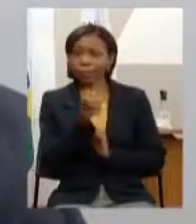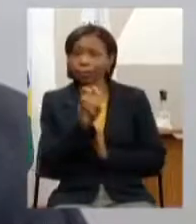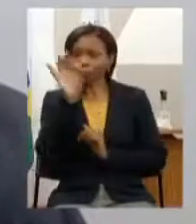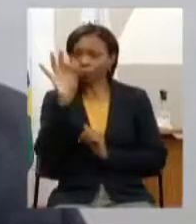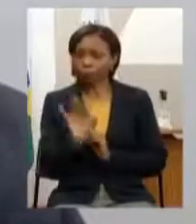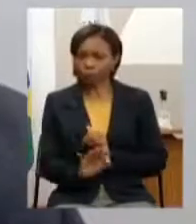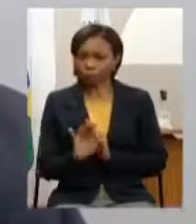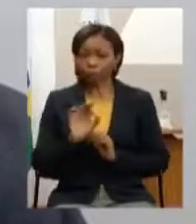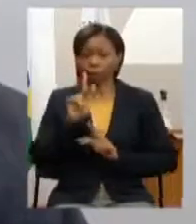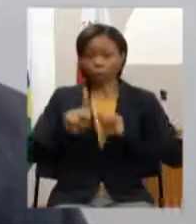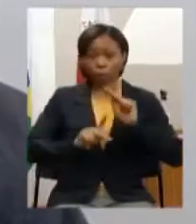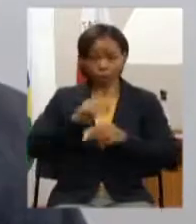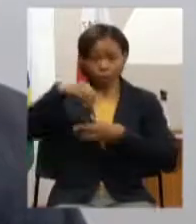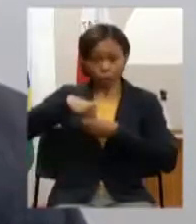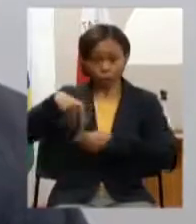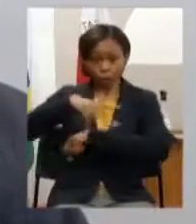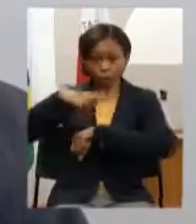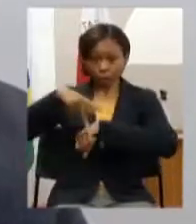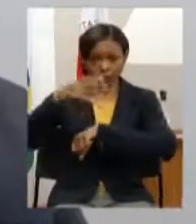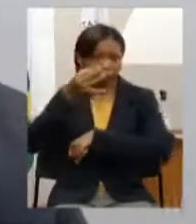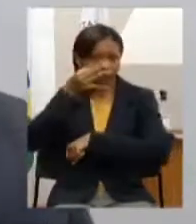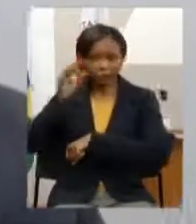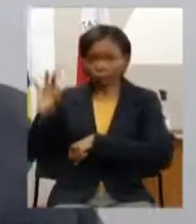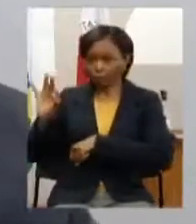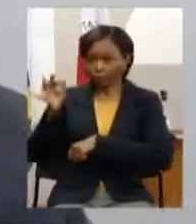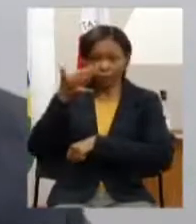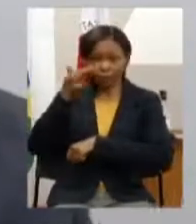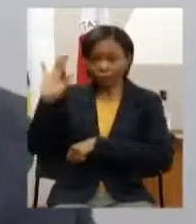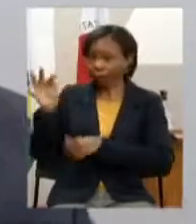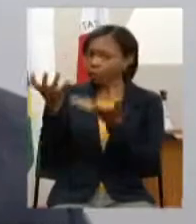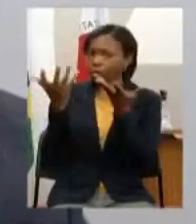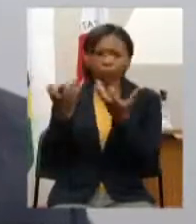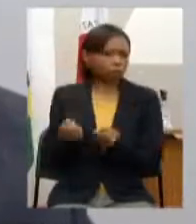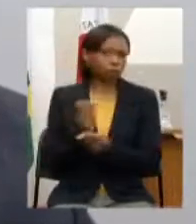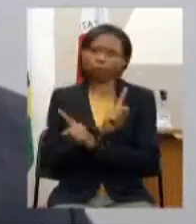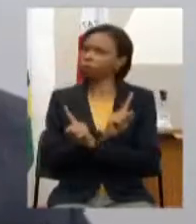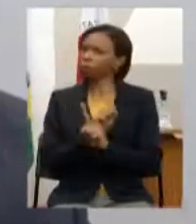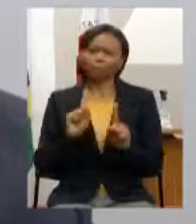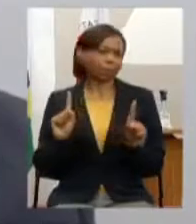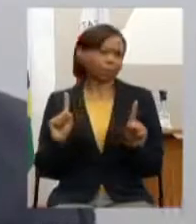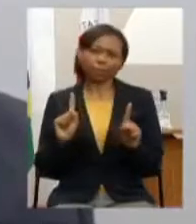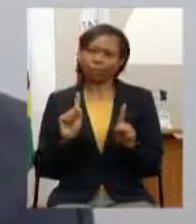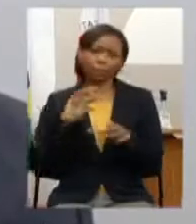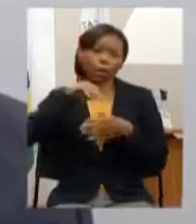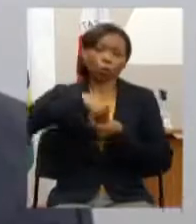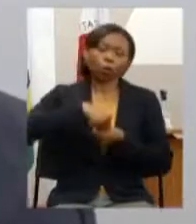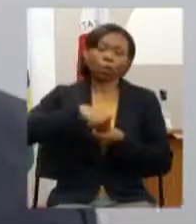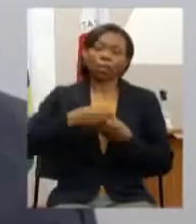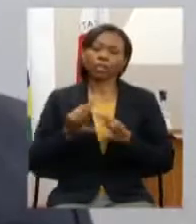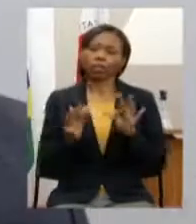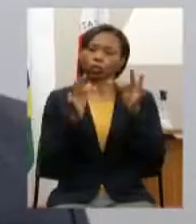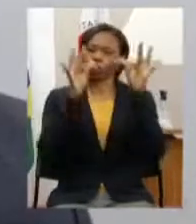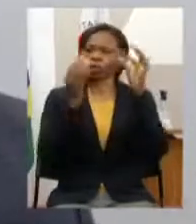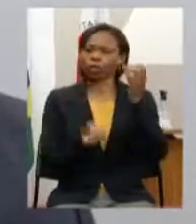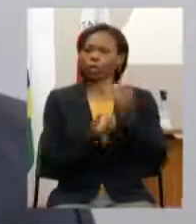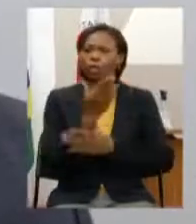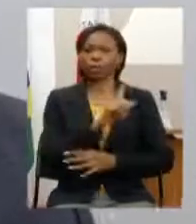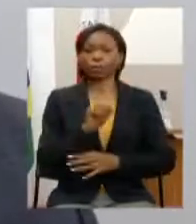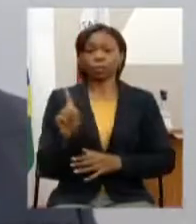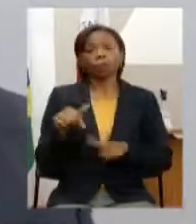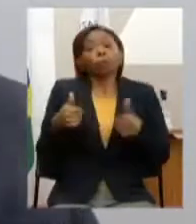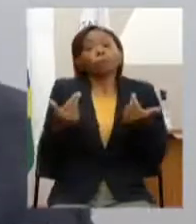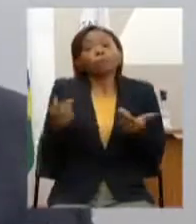dos franceses não são favoráveis à implantação desse tipo de tecnologia então vamos falar do Brasil